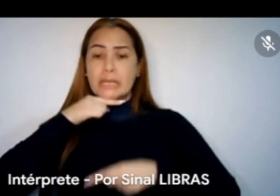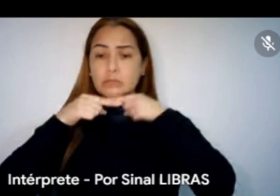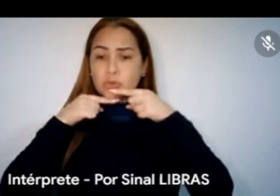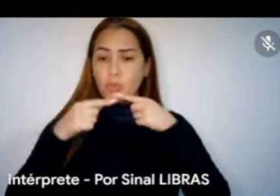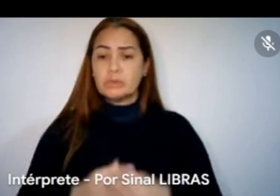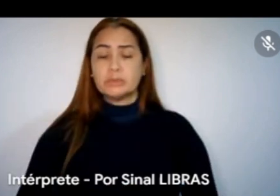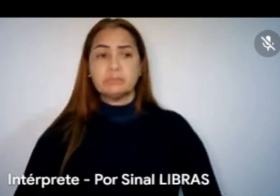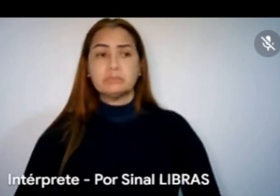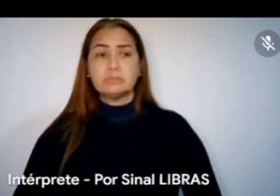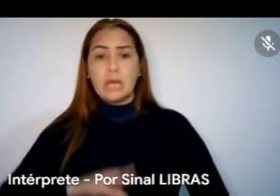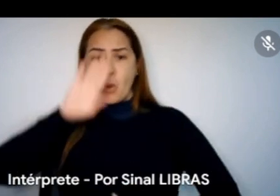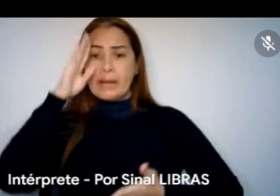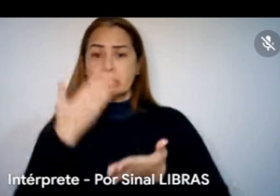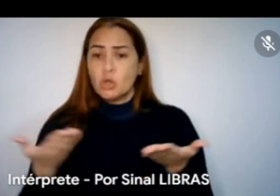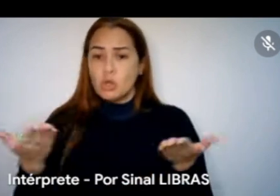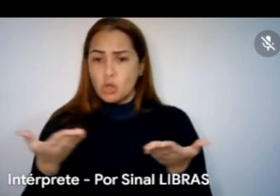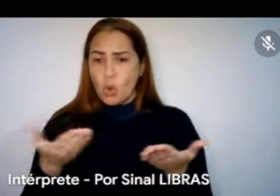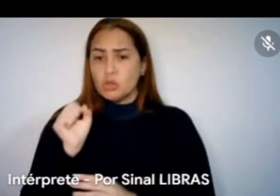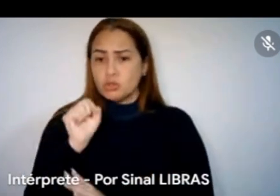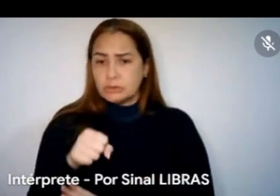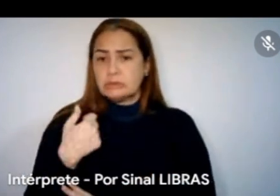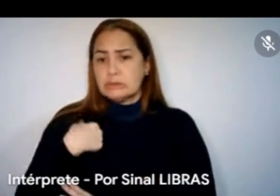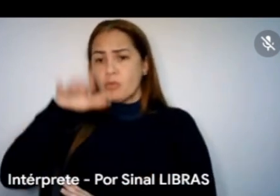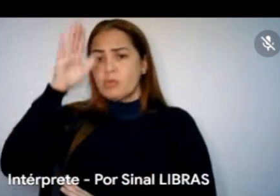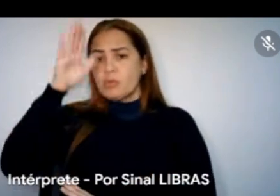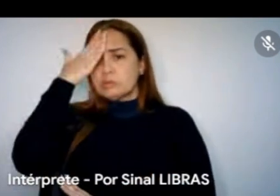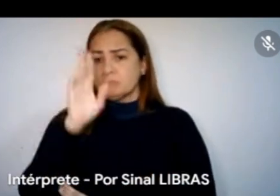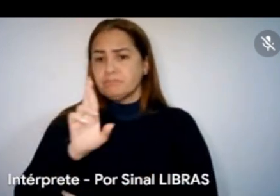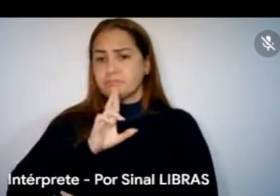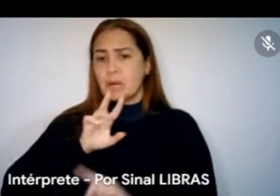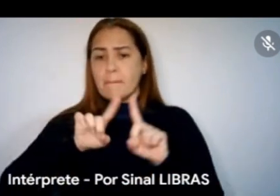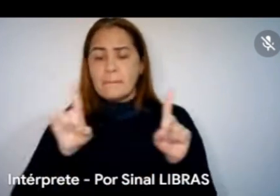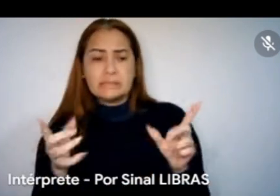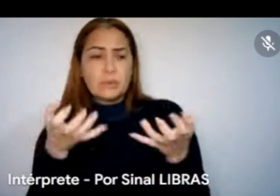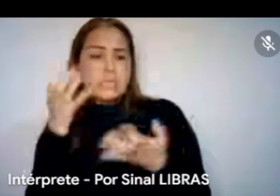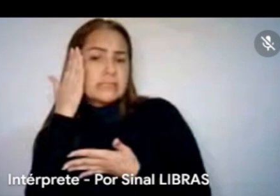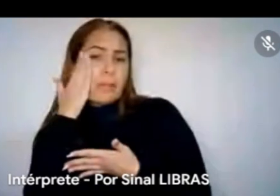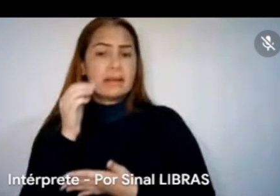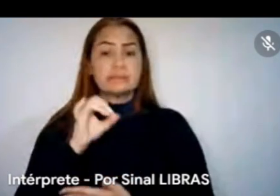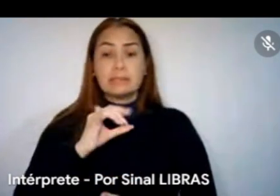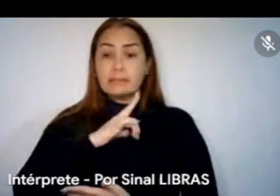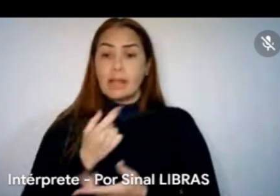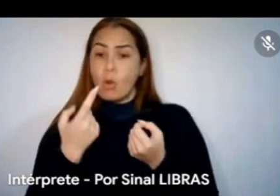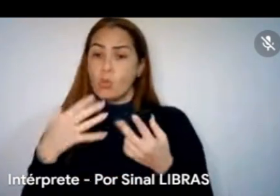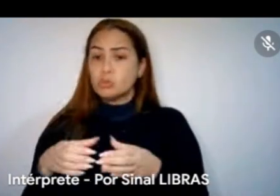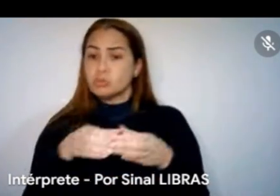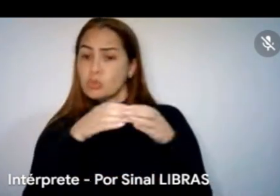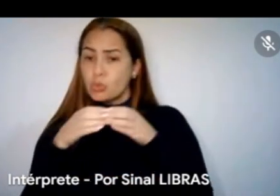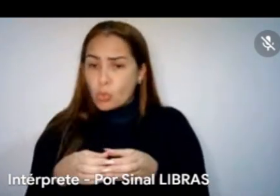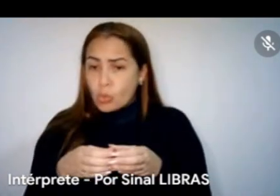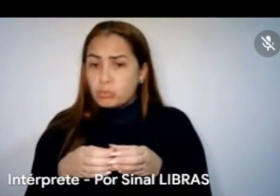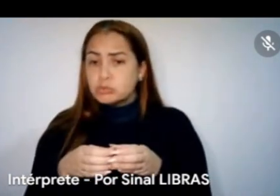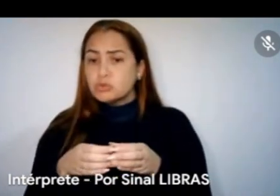certeza, vocês vão me dar algum horizonte. Mas, eu gostaria de saber só assim, se vai ter alguns grupos onde a gente vai ficar interagindo,